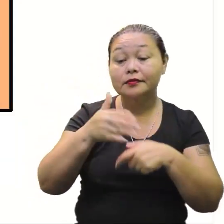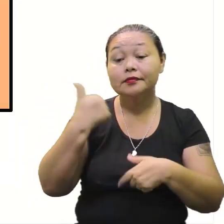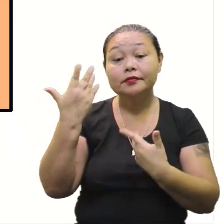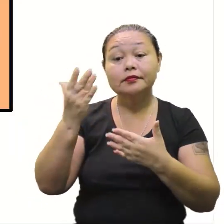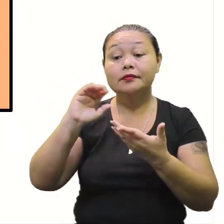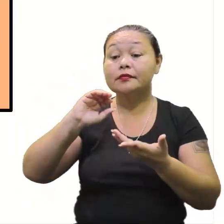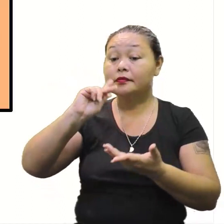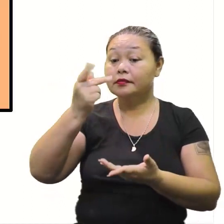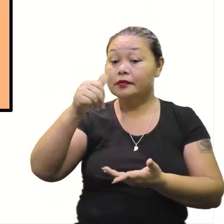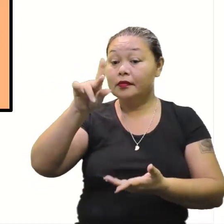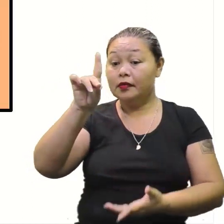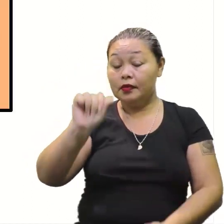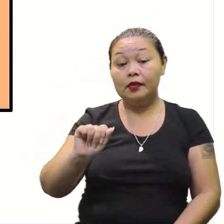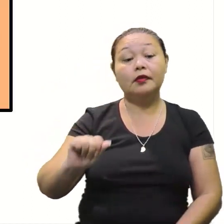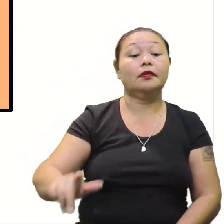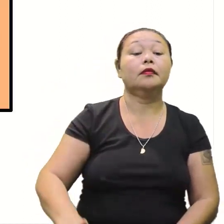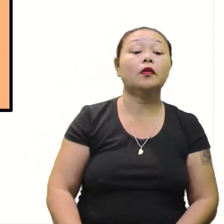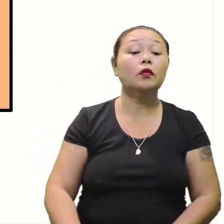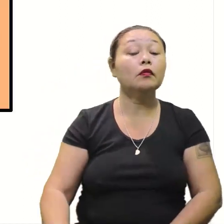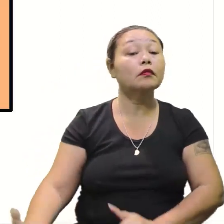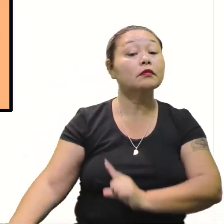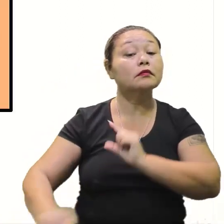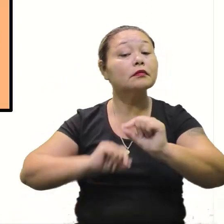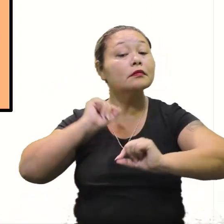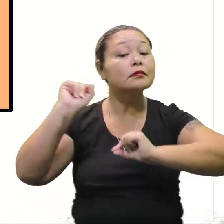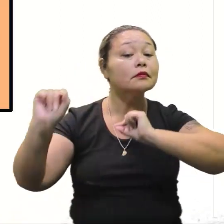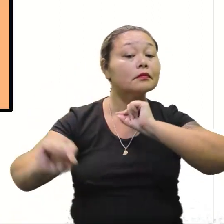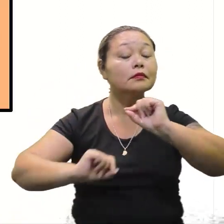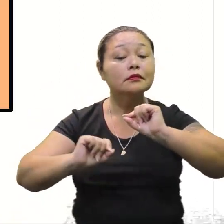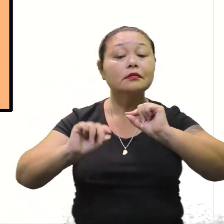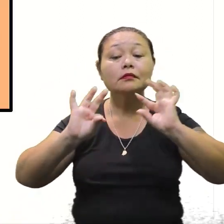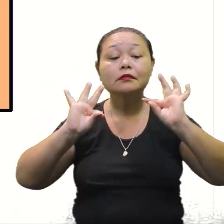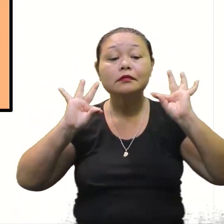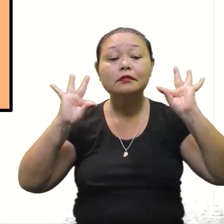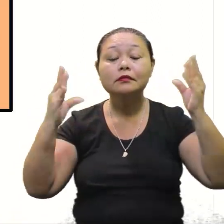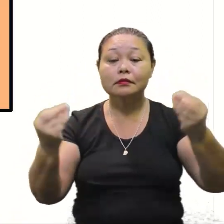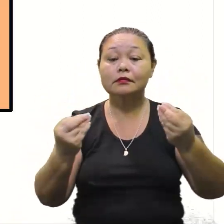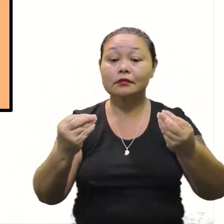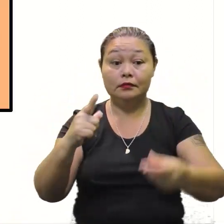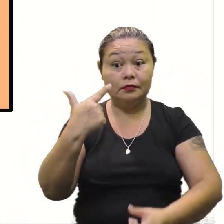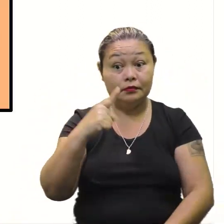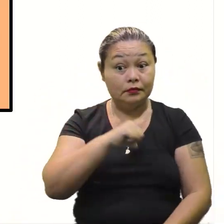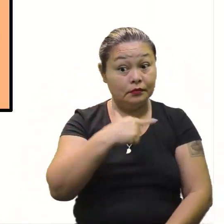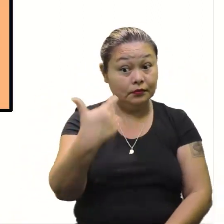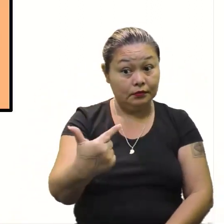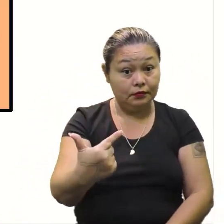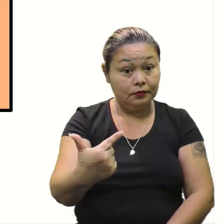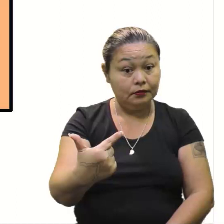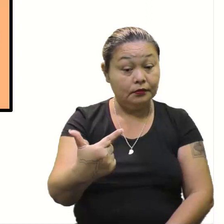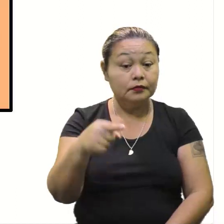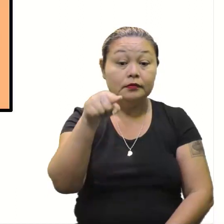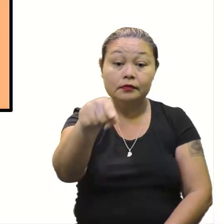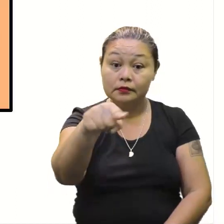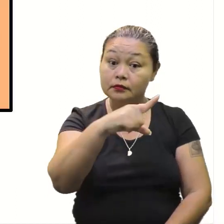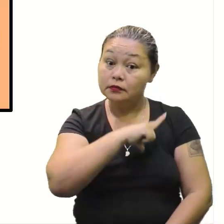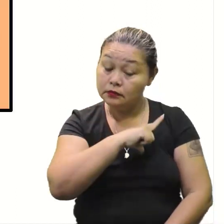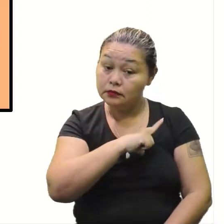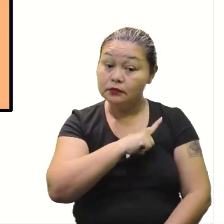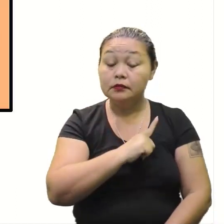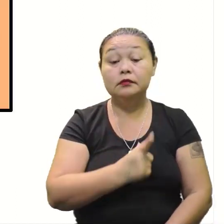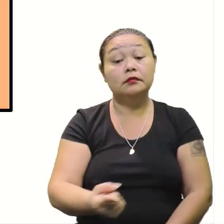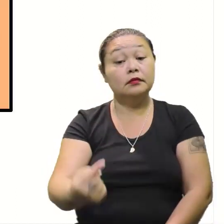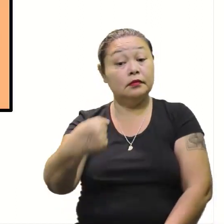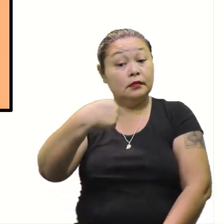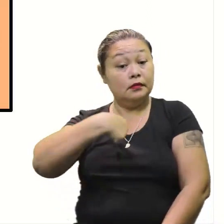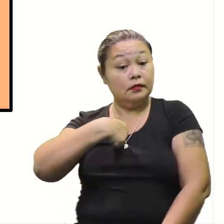de charada, brincando com os números. O que é que todos têm 2, você tem 1